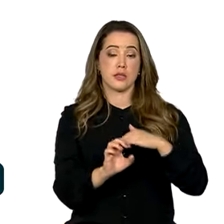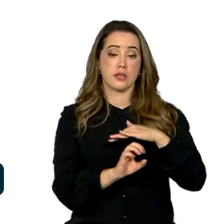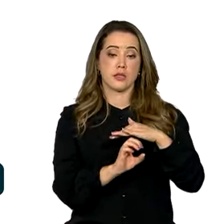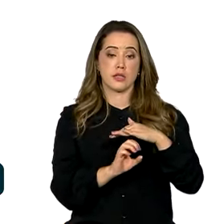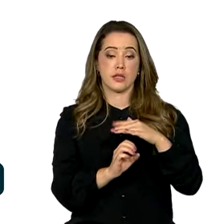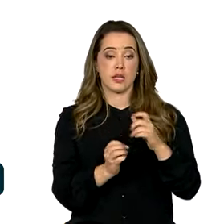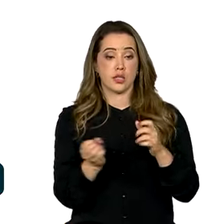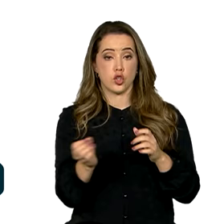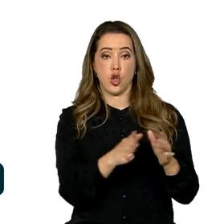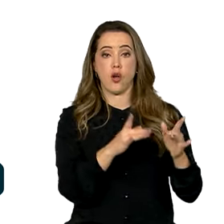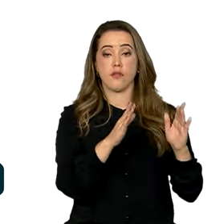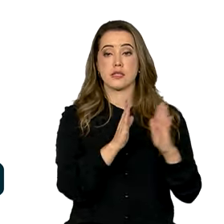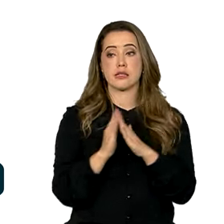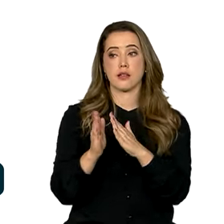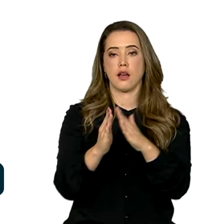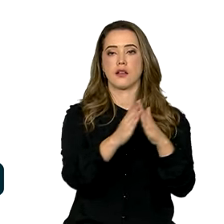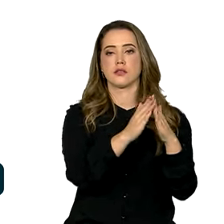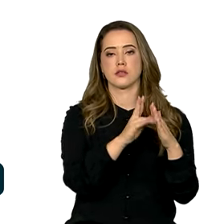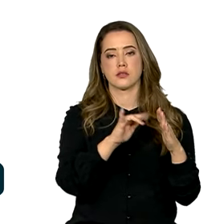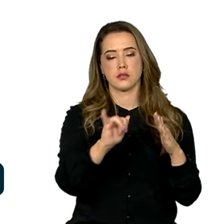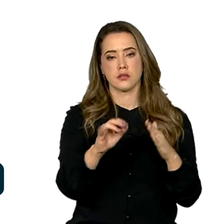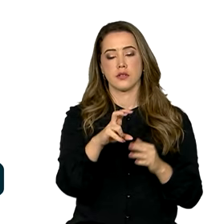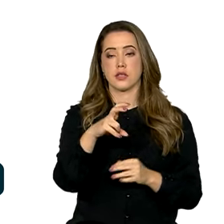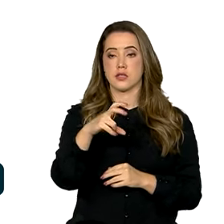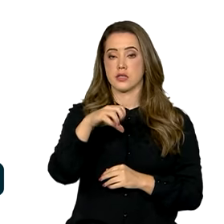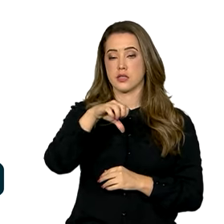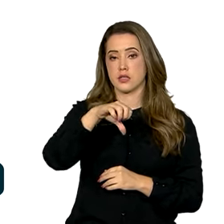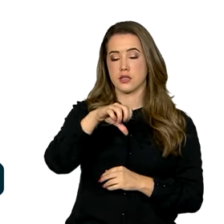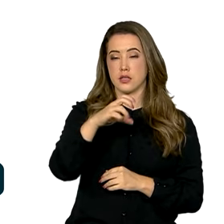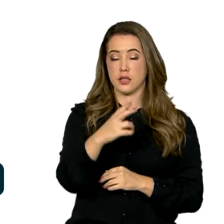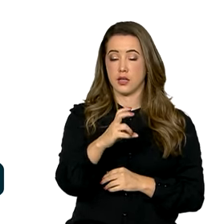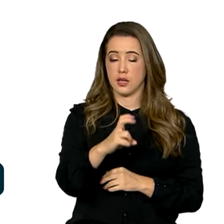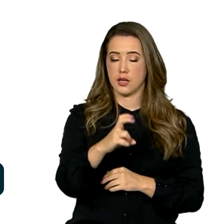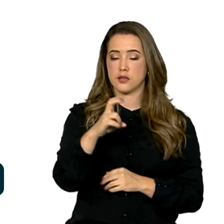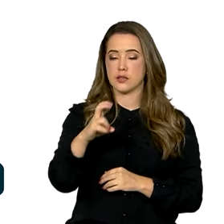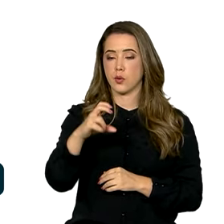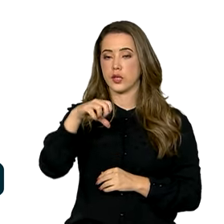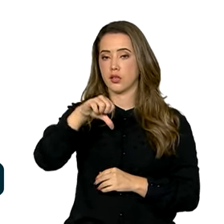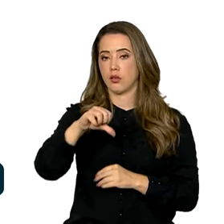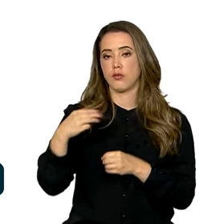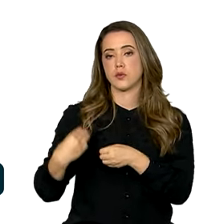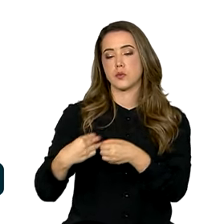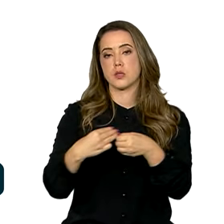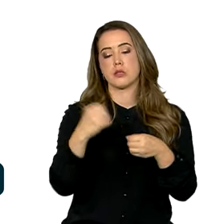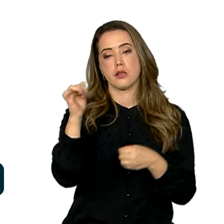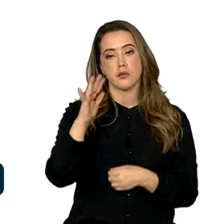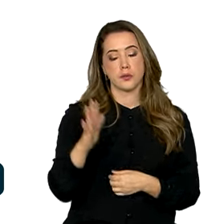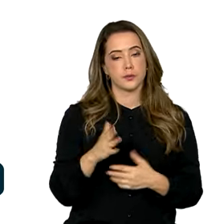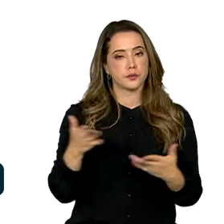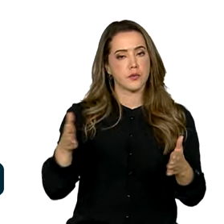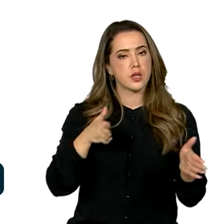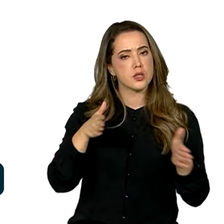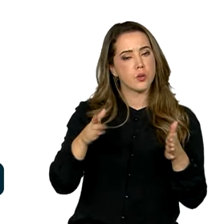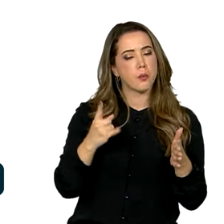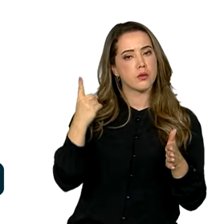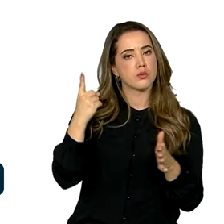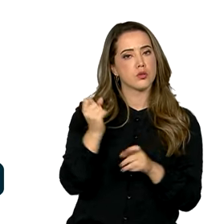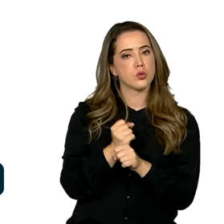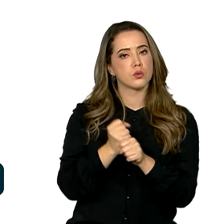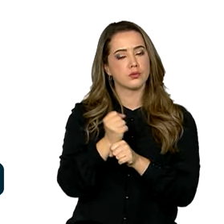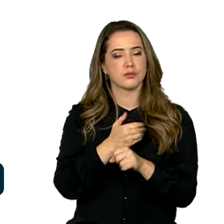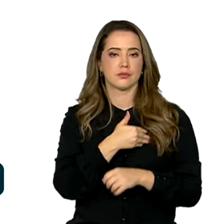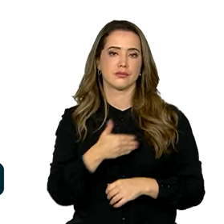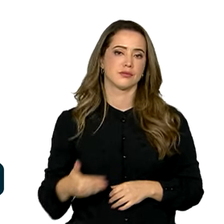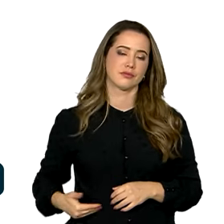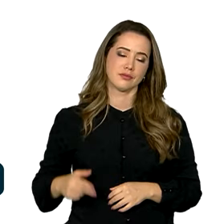que beneficiarão 559 municípios no Brasil. E isso em menos de um ano do governo